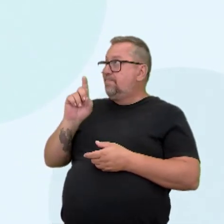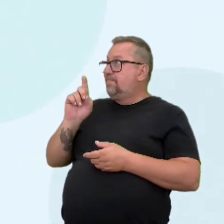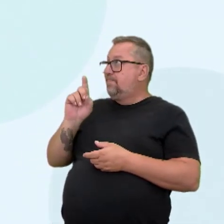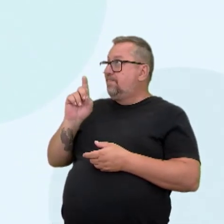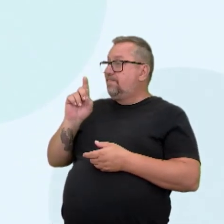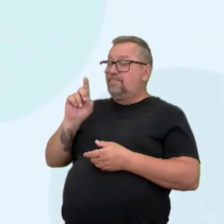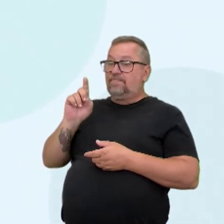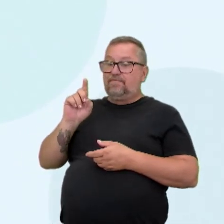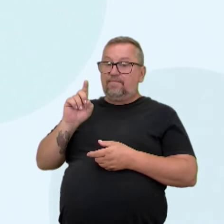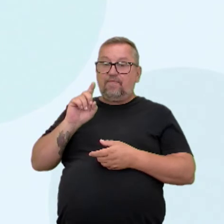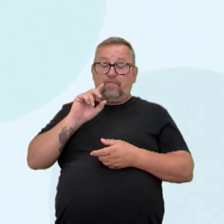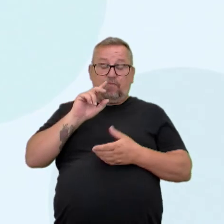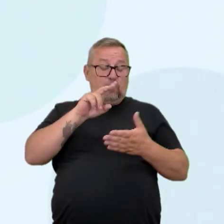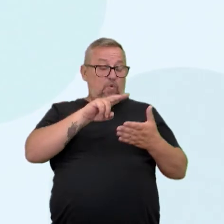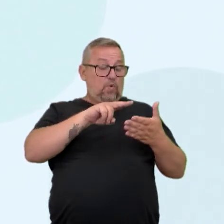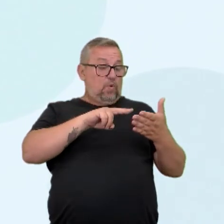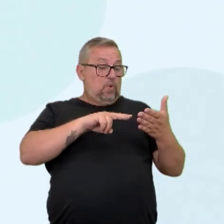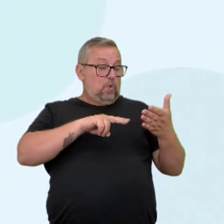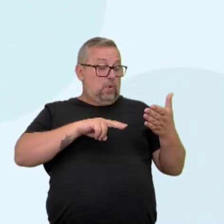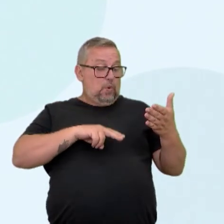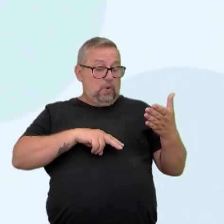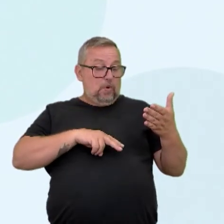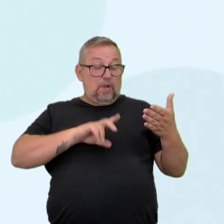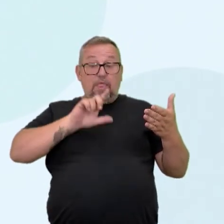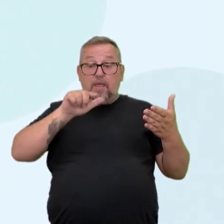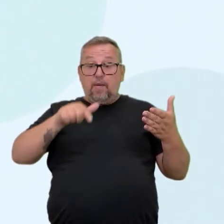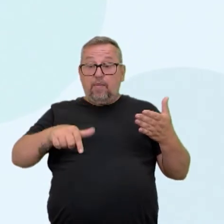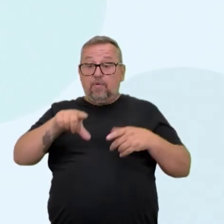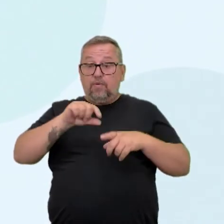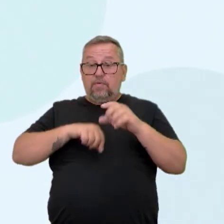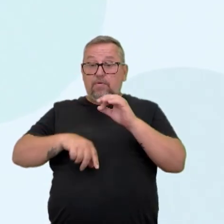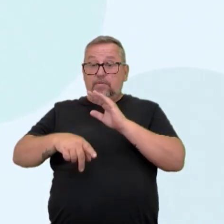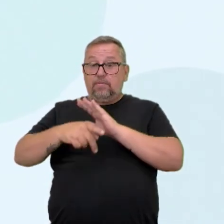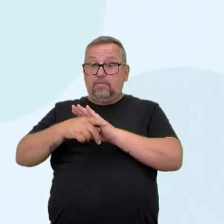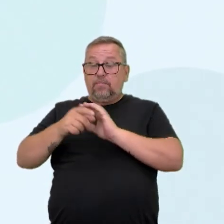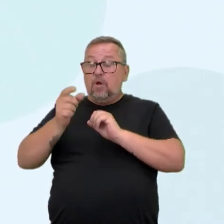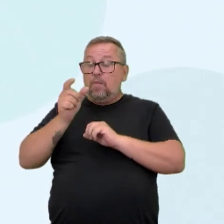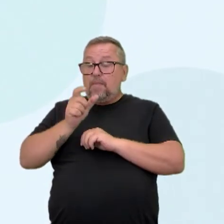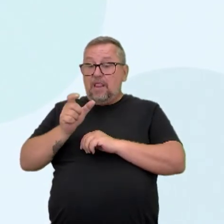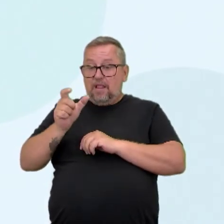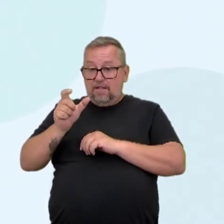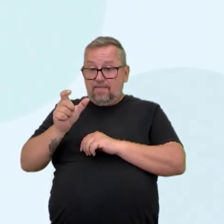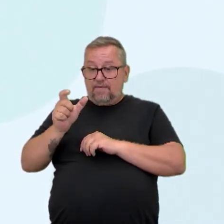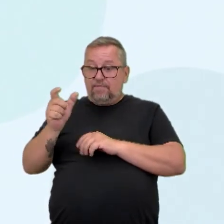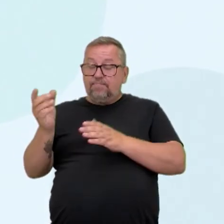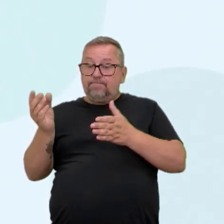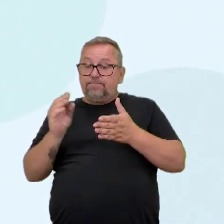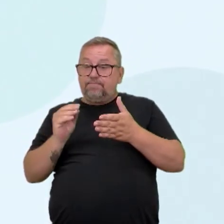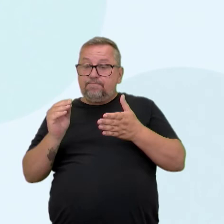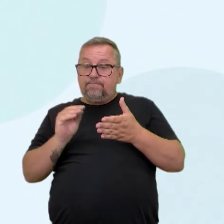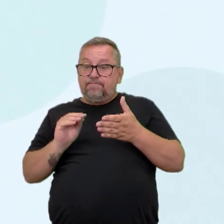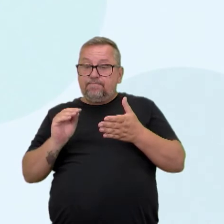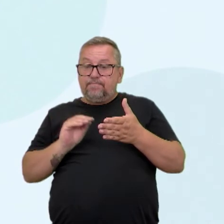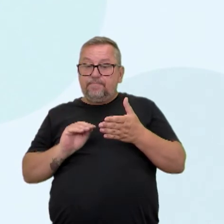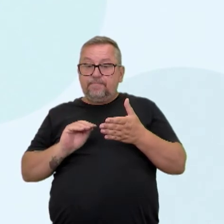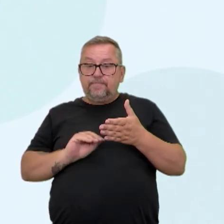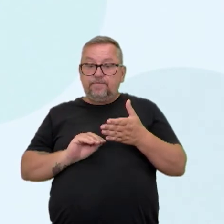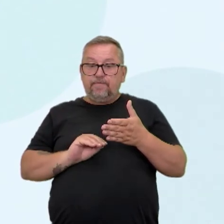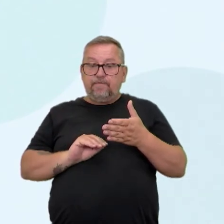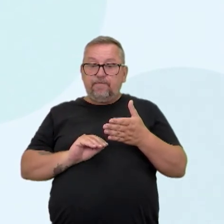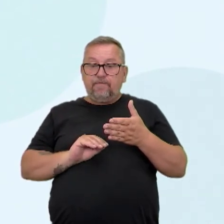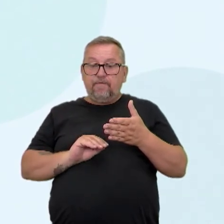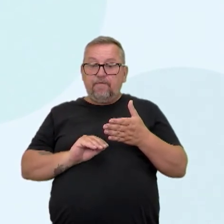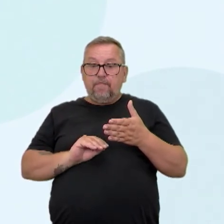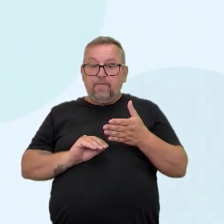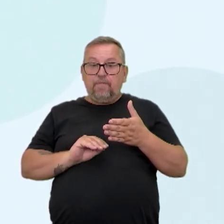condensar isso com as suas próprias palavras ou, como a Máfia notou de uma forma super bacana, percebeu que eu usei as